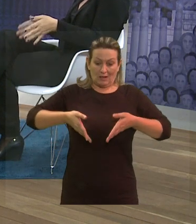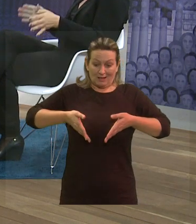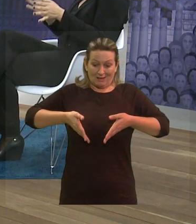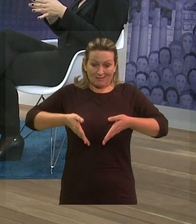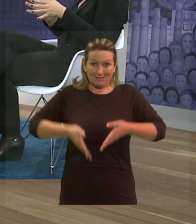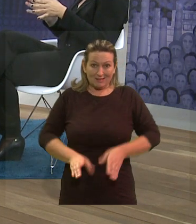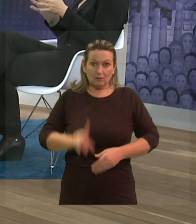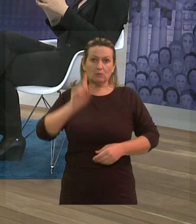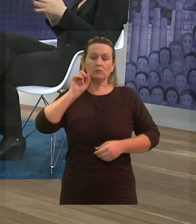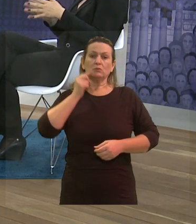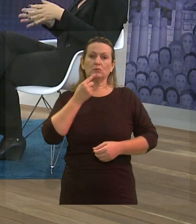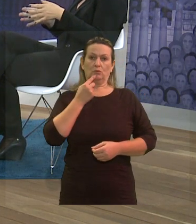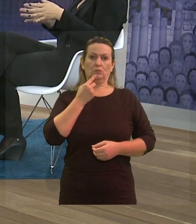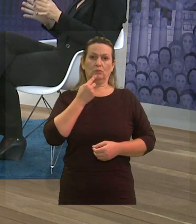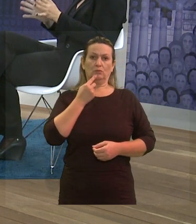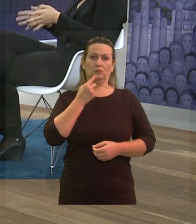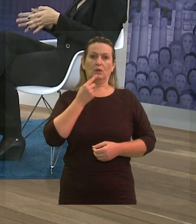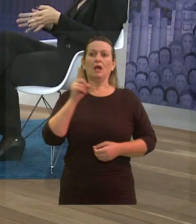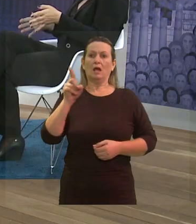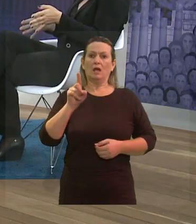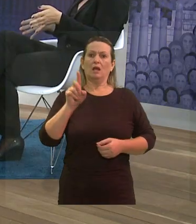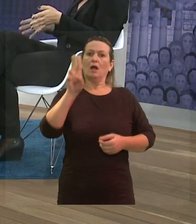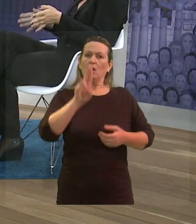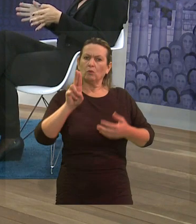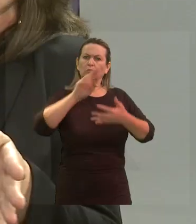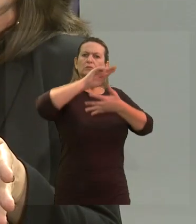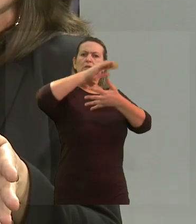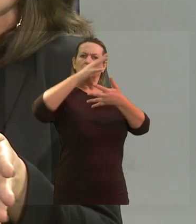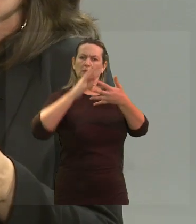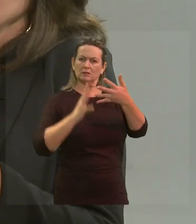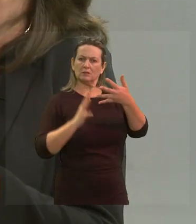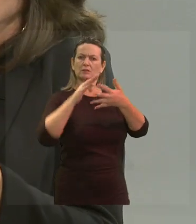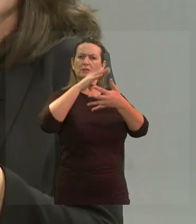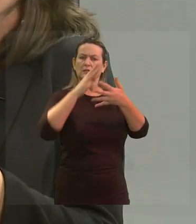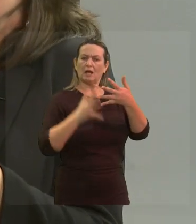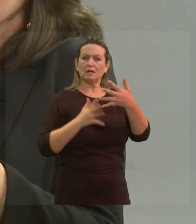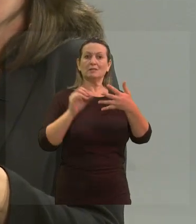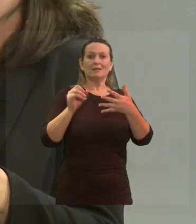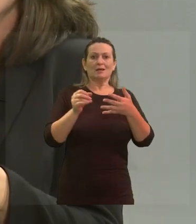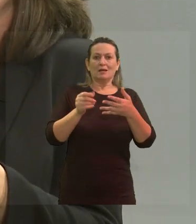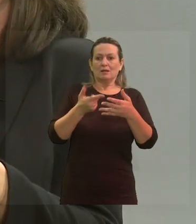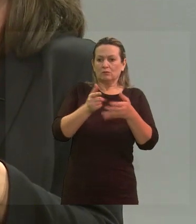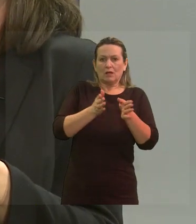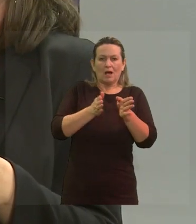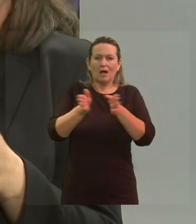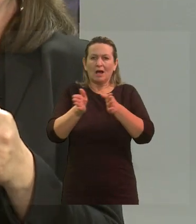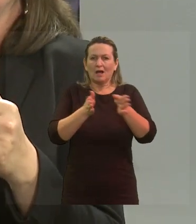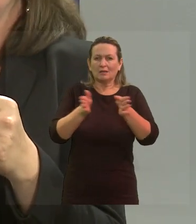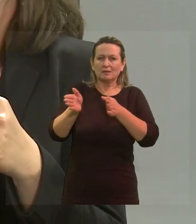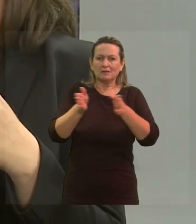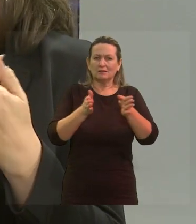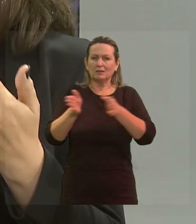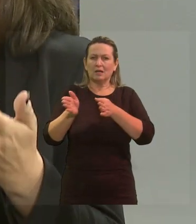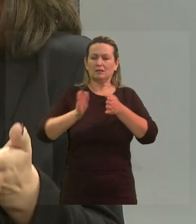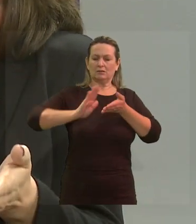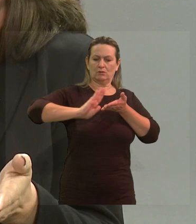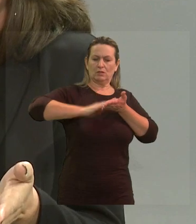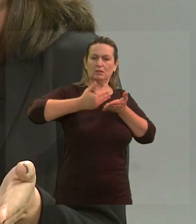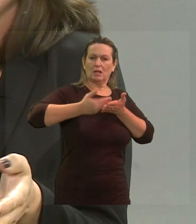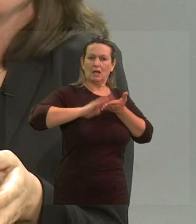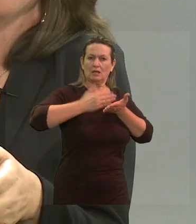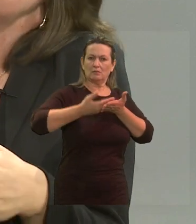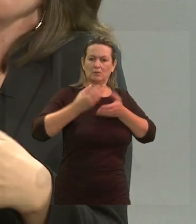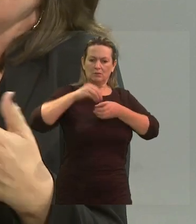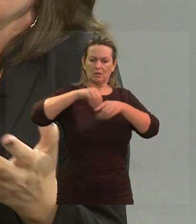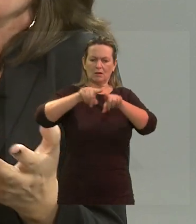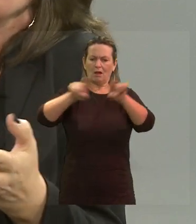surda, ela não tem, é usuária de linhas de sinais, se ela não tiver um acesso à intérprete inicial em estado de